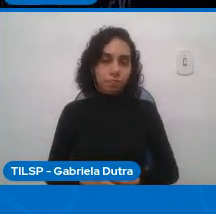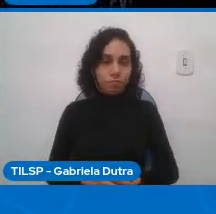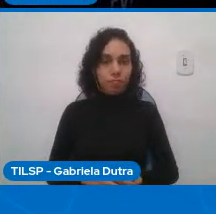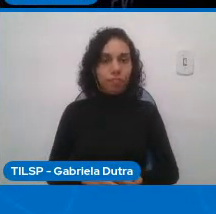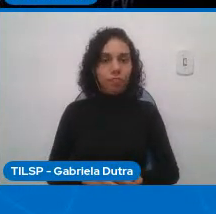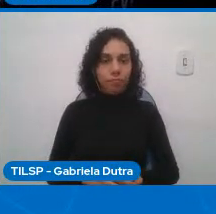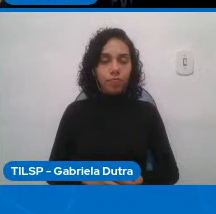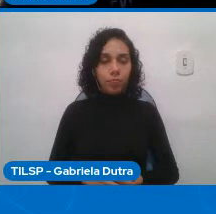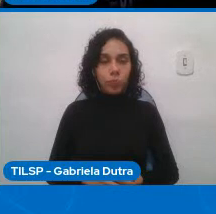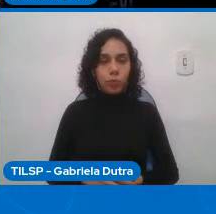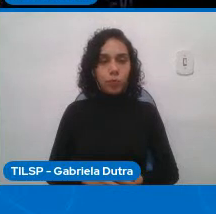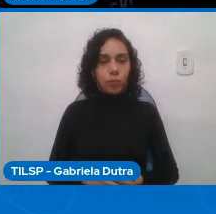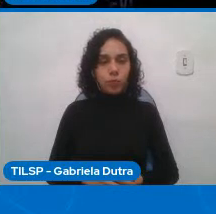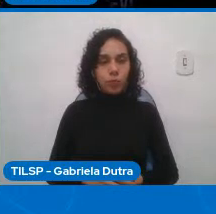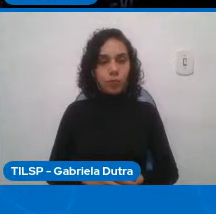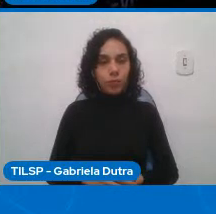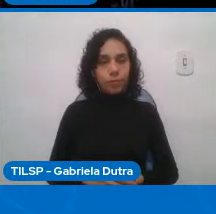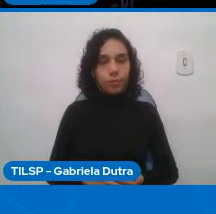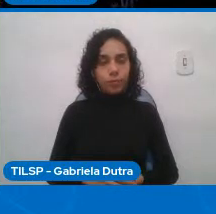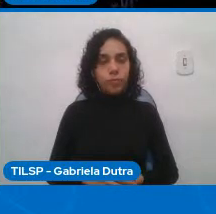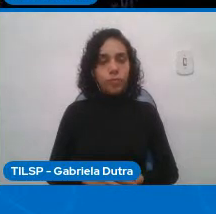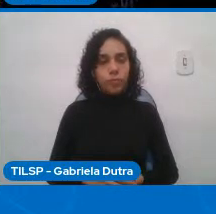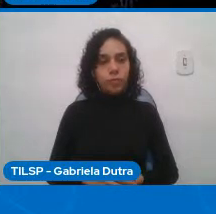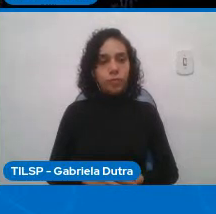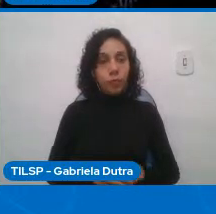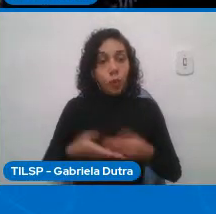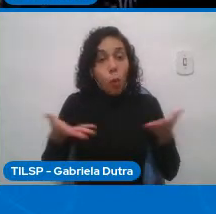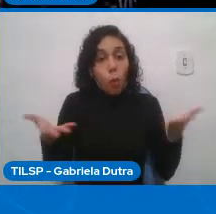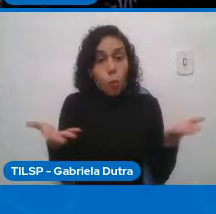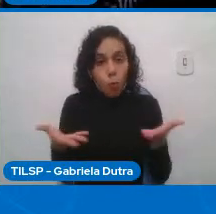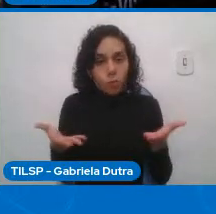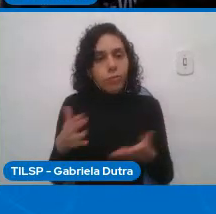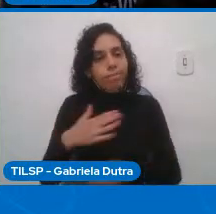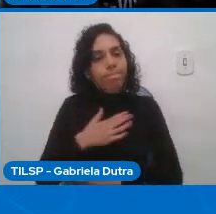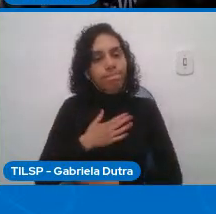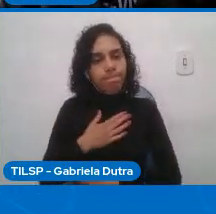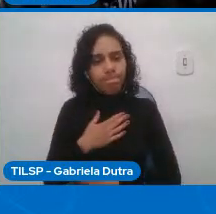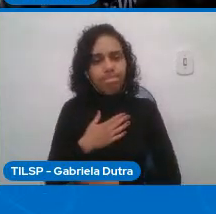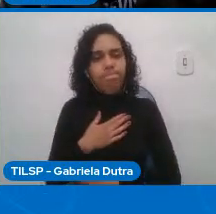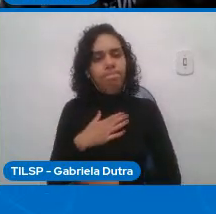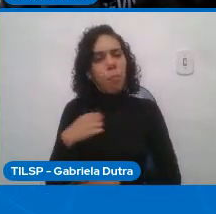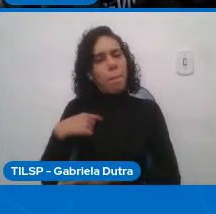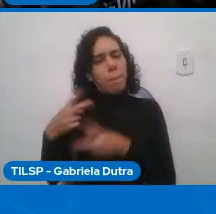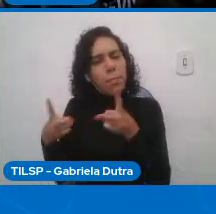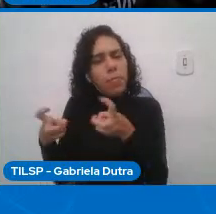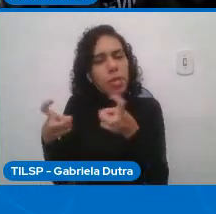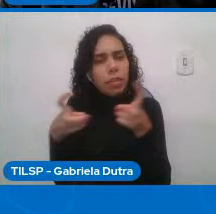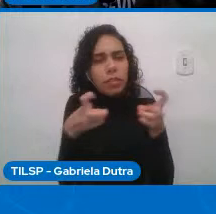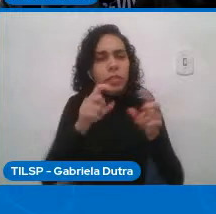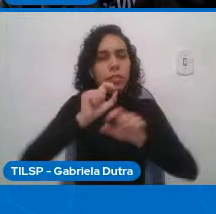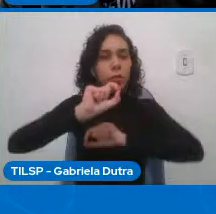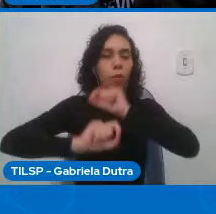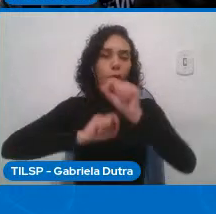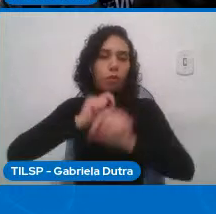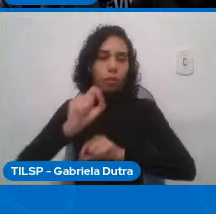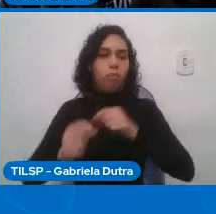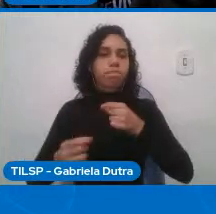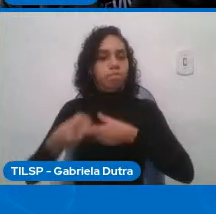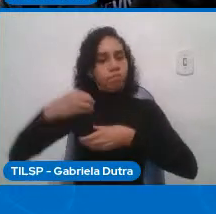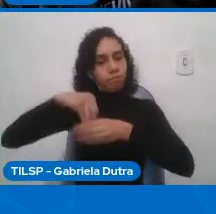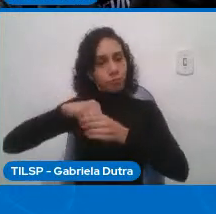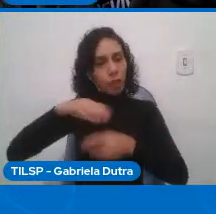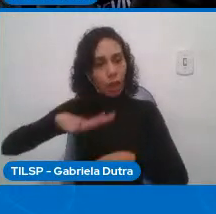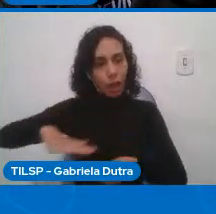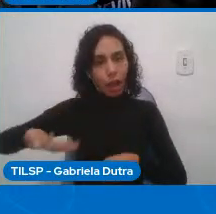então no meu entendimento hoje nós na computação estamos muito bons estamos excelentes em